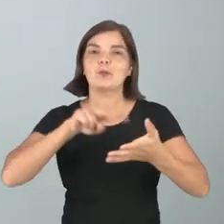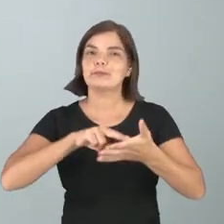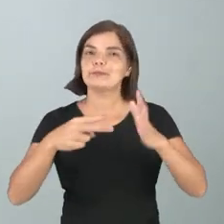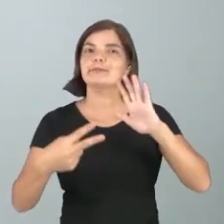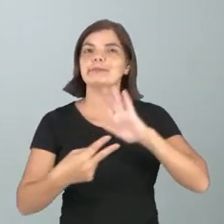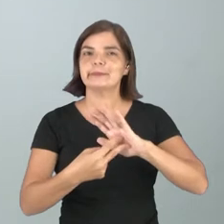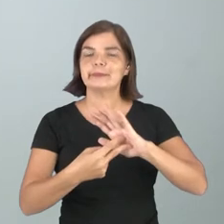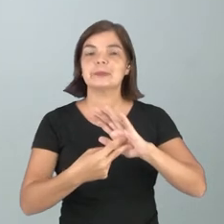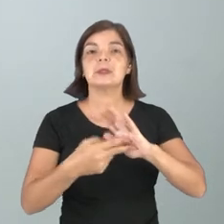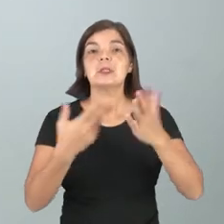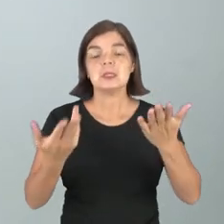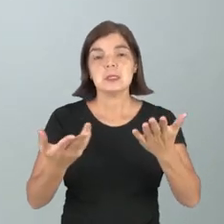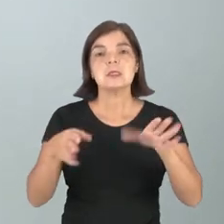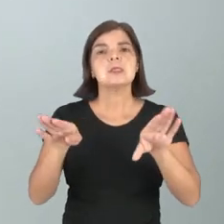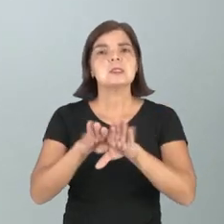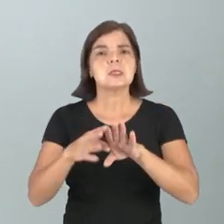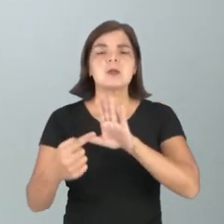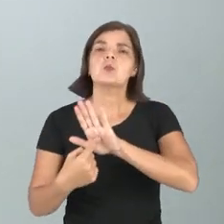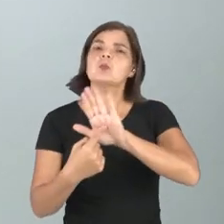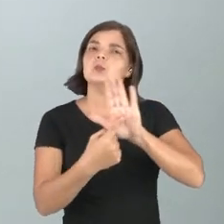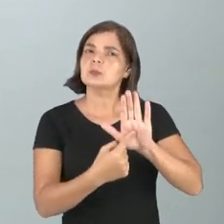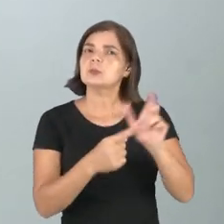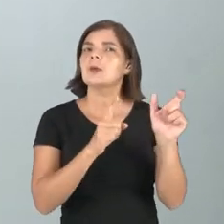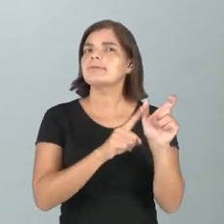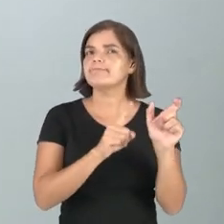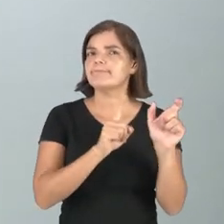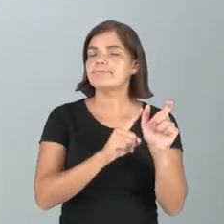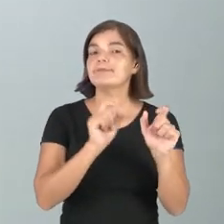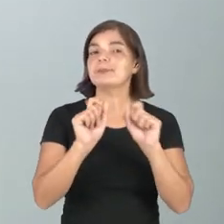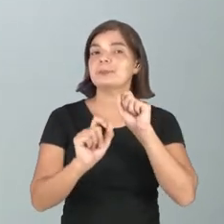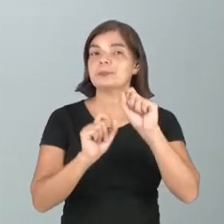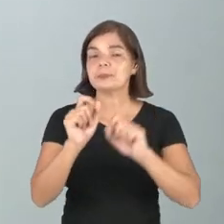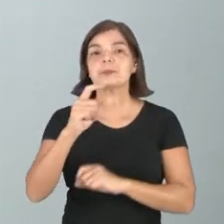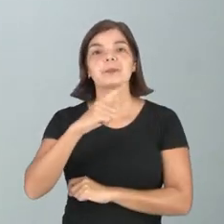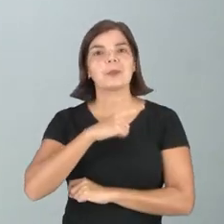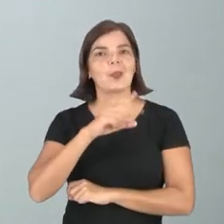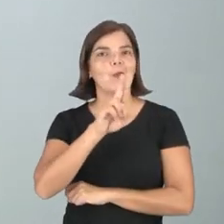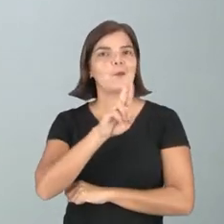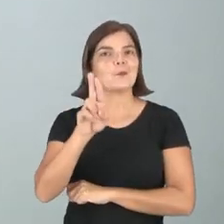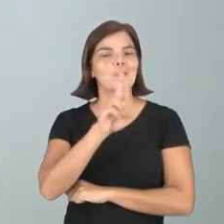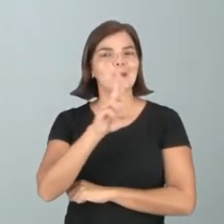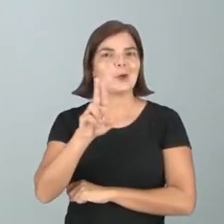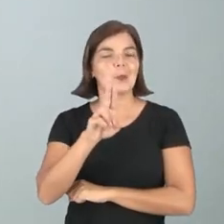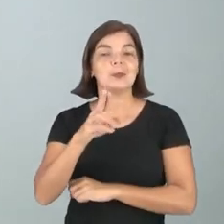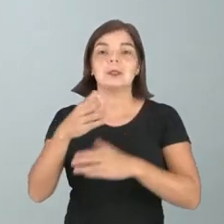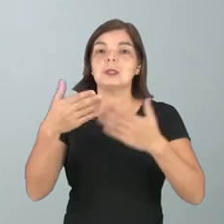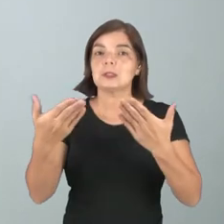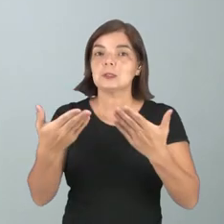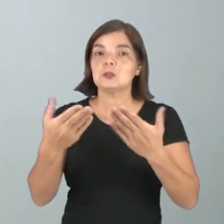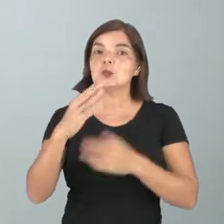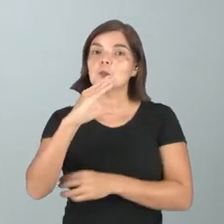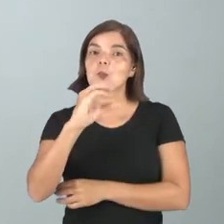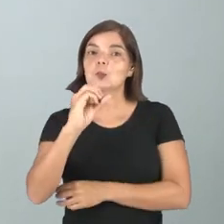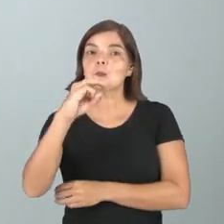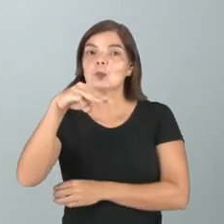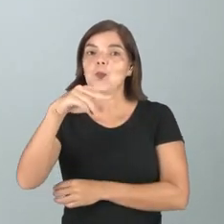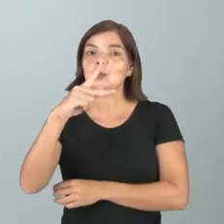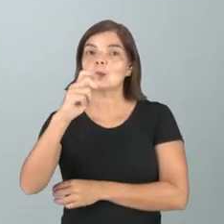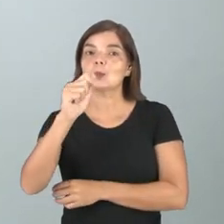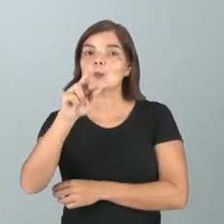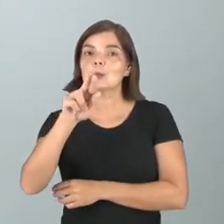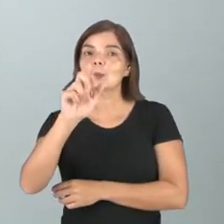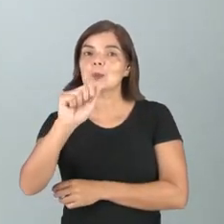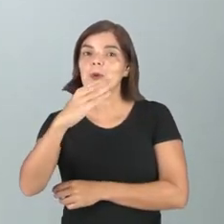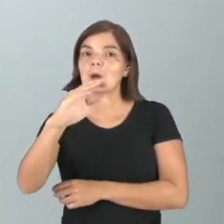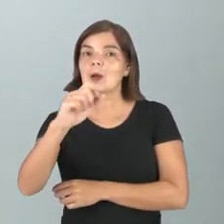recurso expressivo, ele tem um nome. Neste caso, é chamado de comparação. Porque é usado um